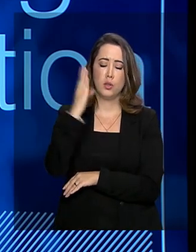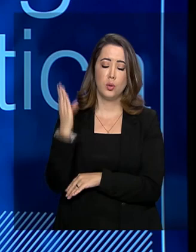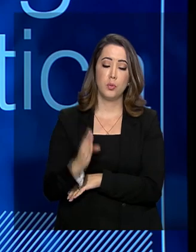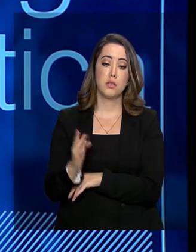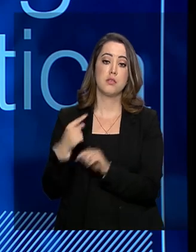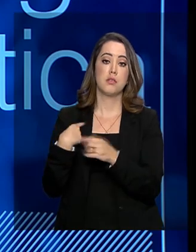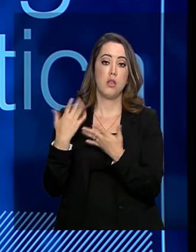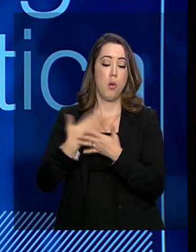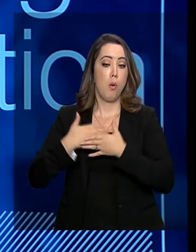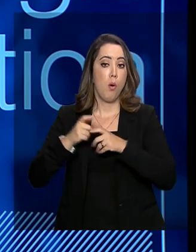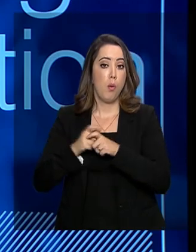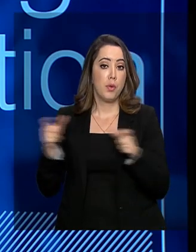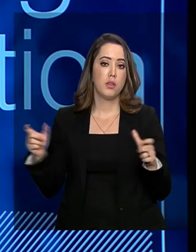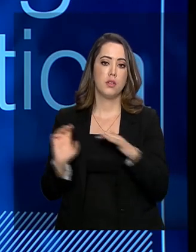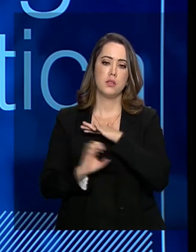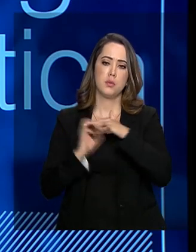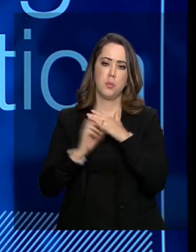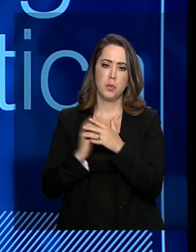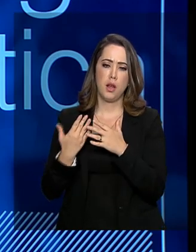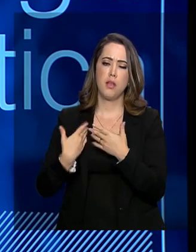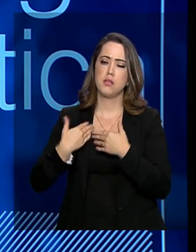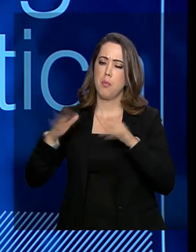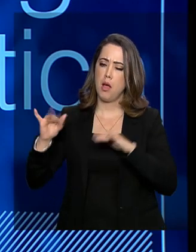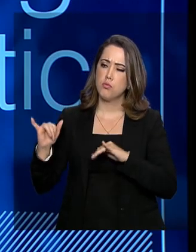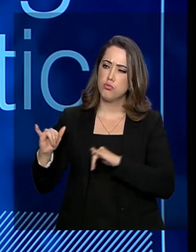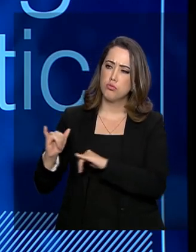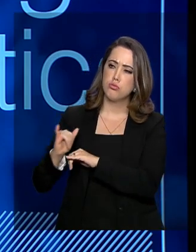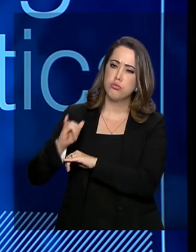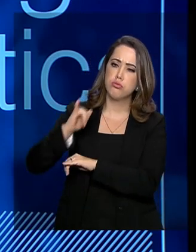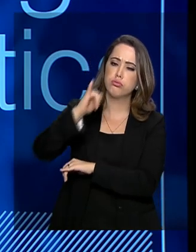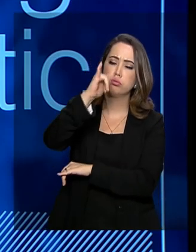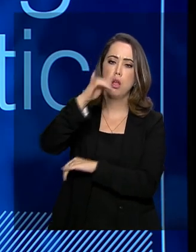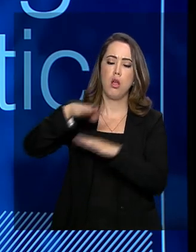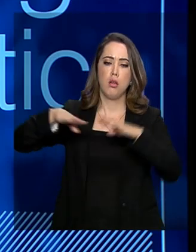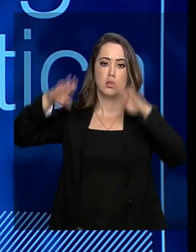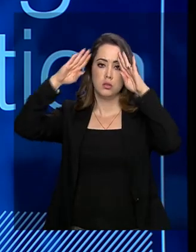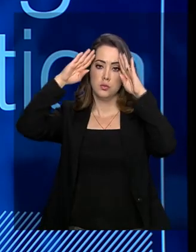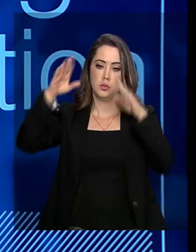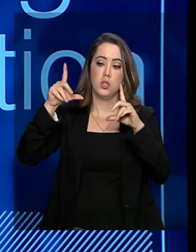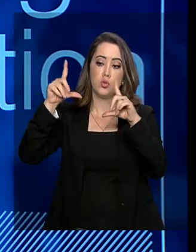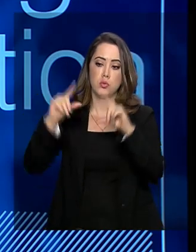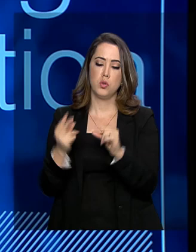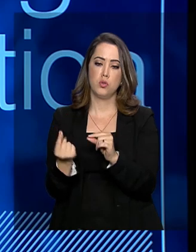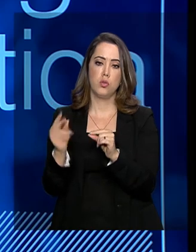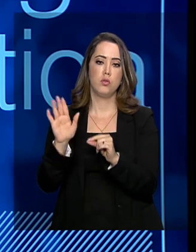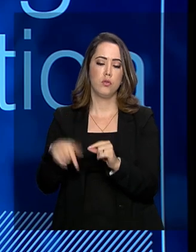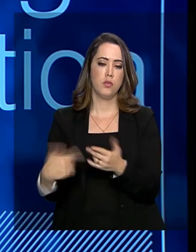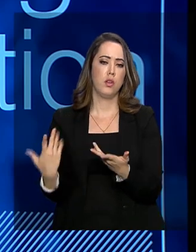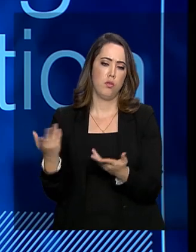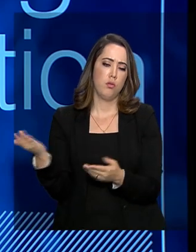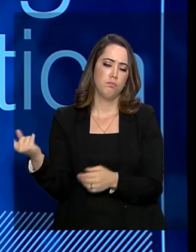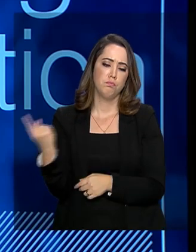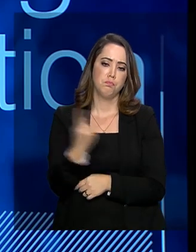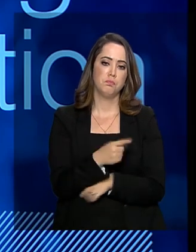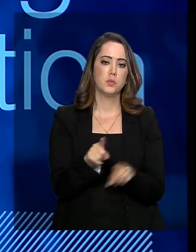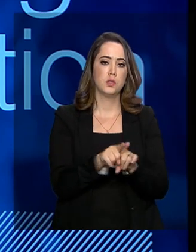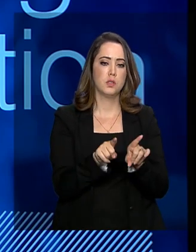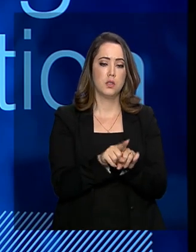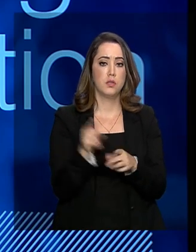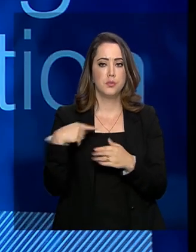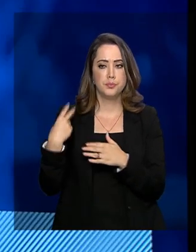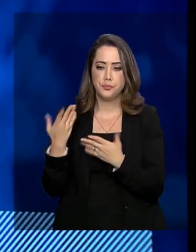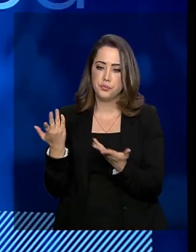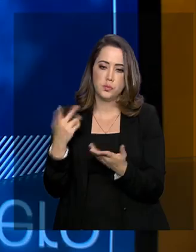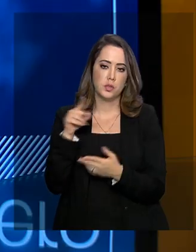de operadoras do transporte de aviação, isso vai garantir uma concorrência e a redução dos custos vem aí de forma automática, de que é feito